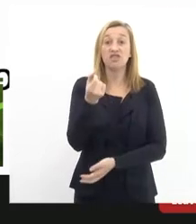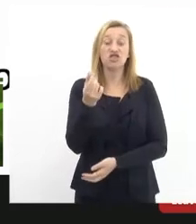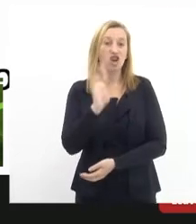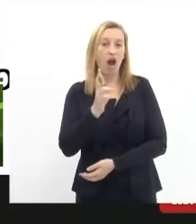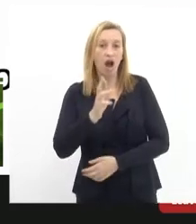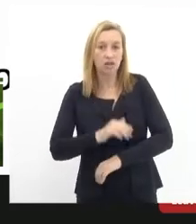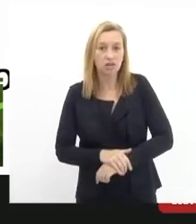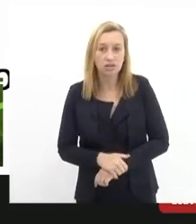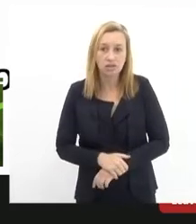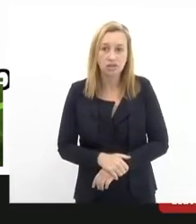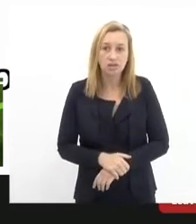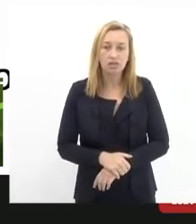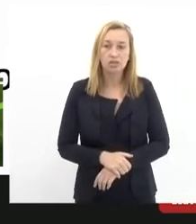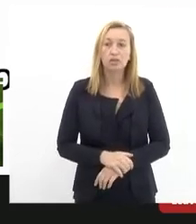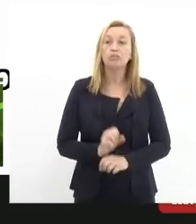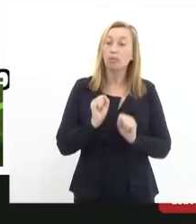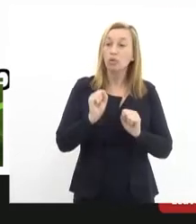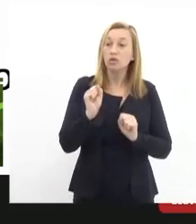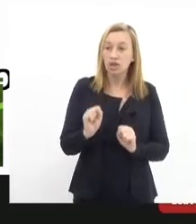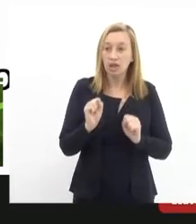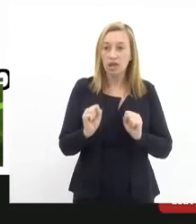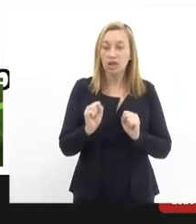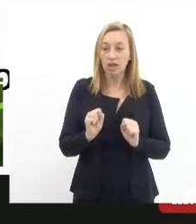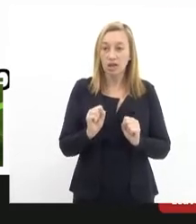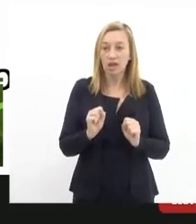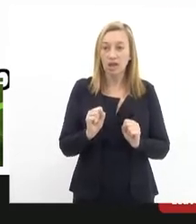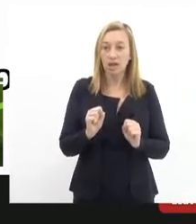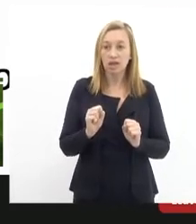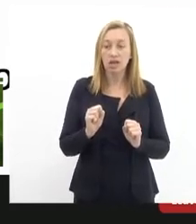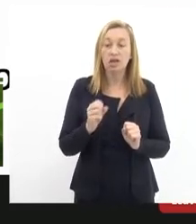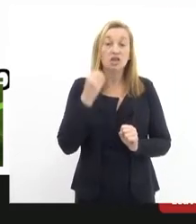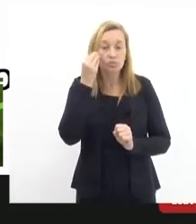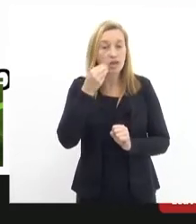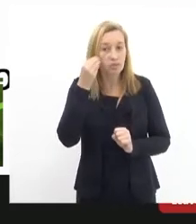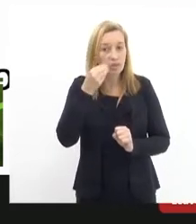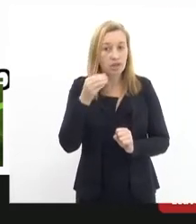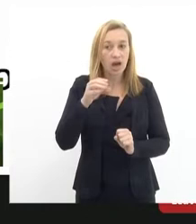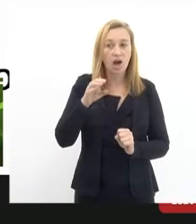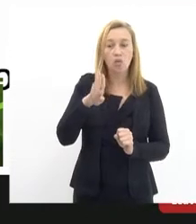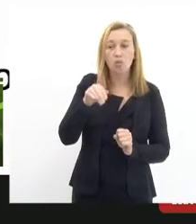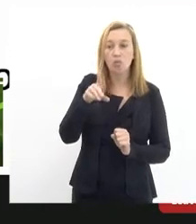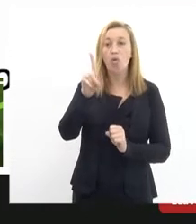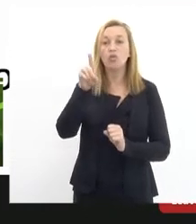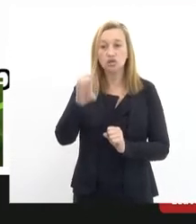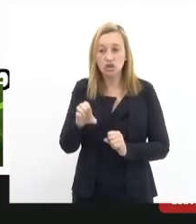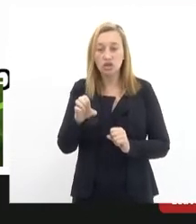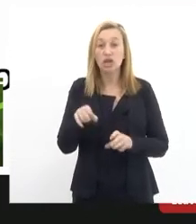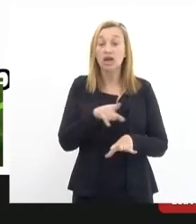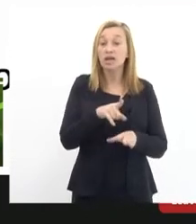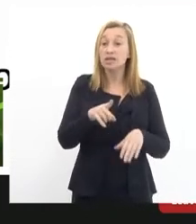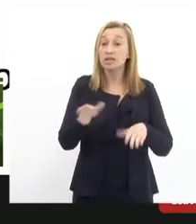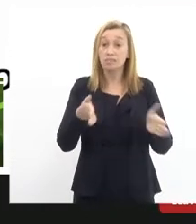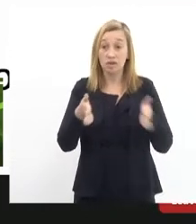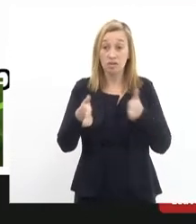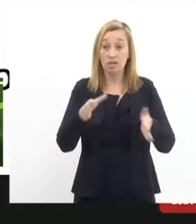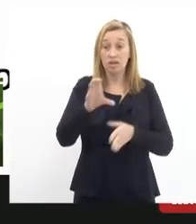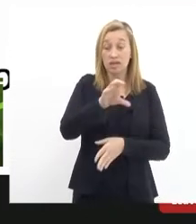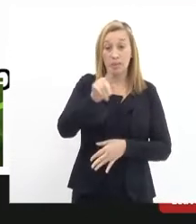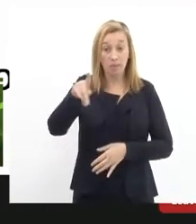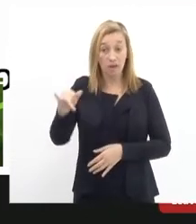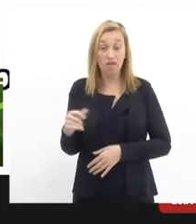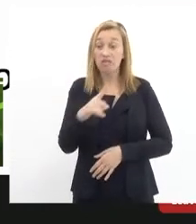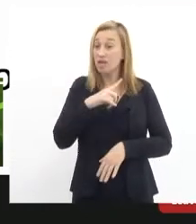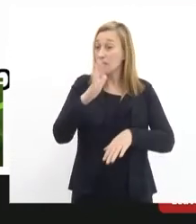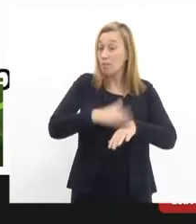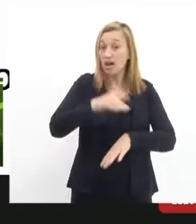para funcionar num bonde que, até nessa época da CPI, tinha. E só ia até o Largo